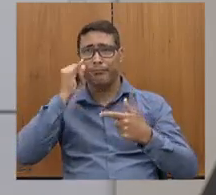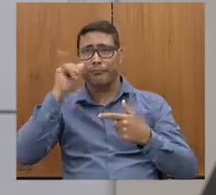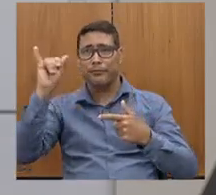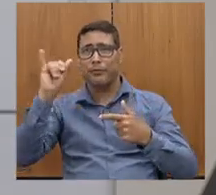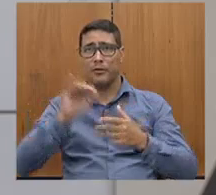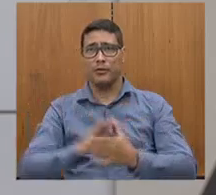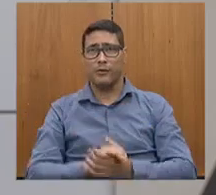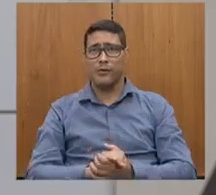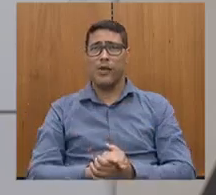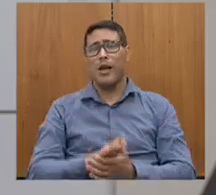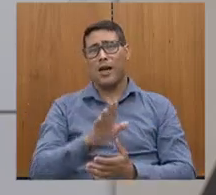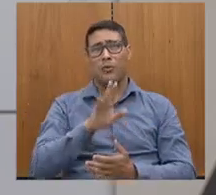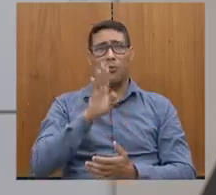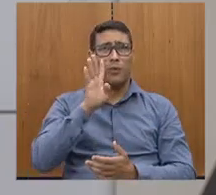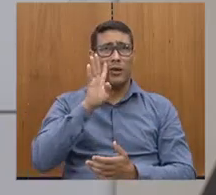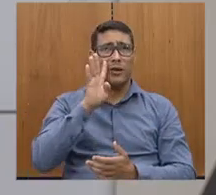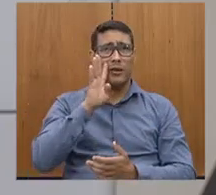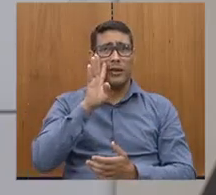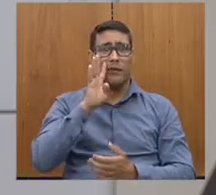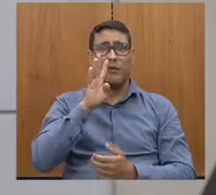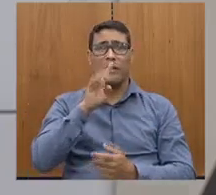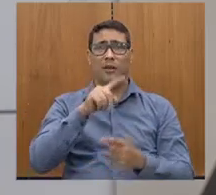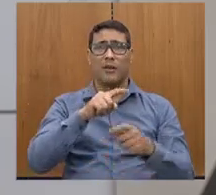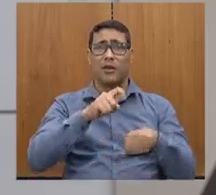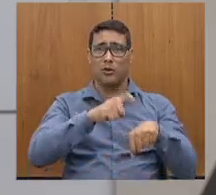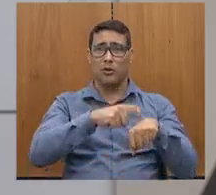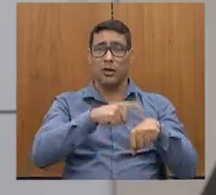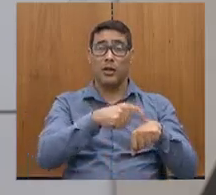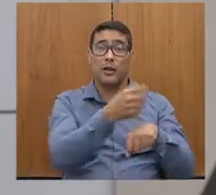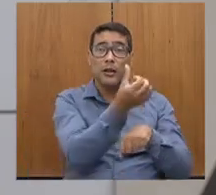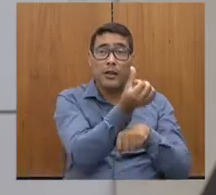por volta de seis horas até oito horas, dois acidentes.